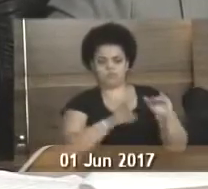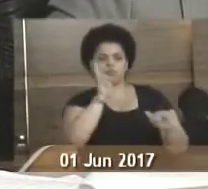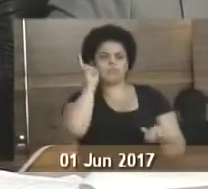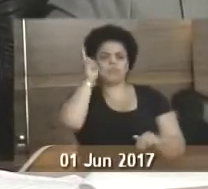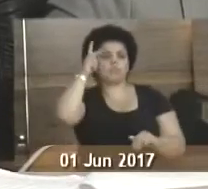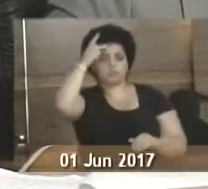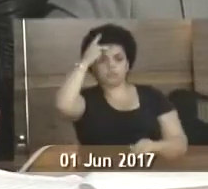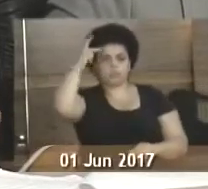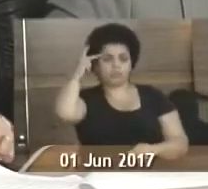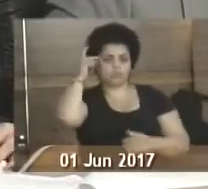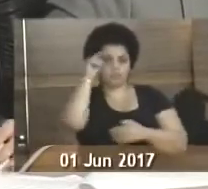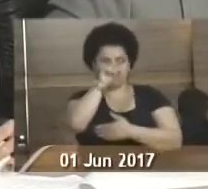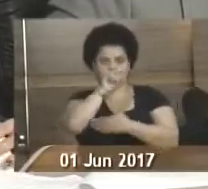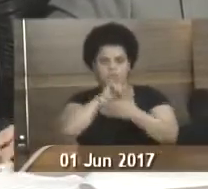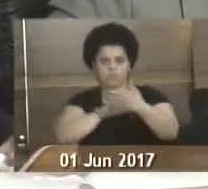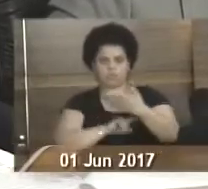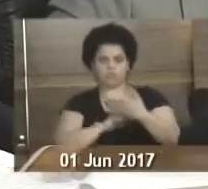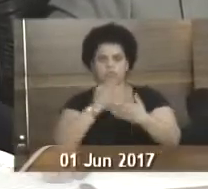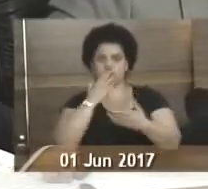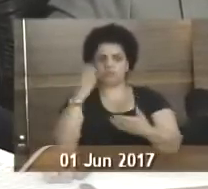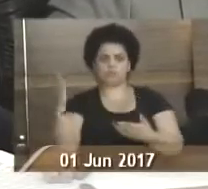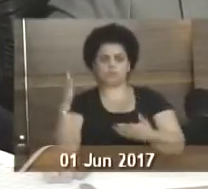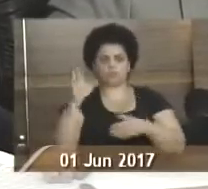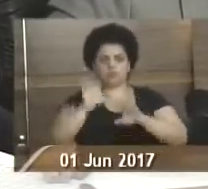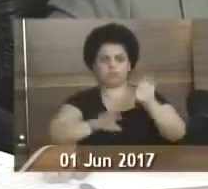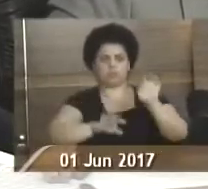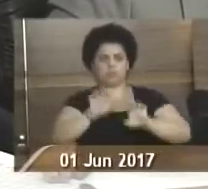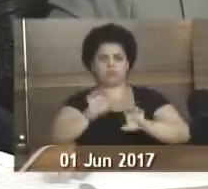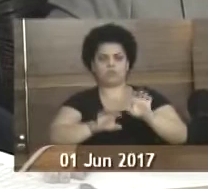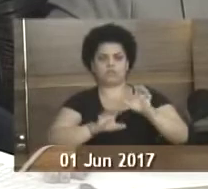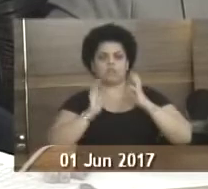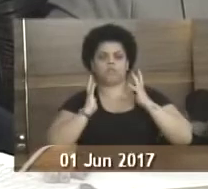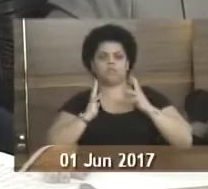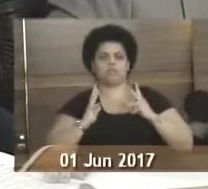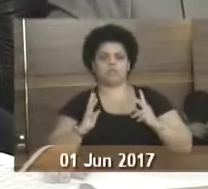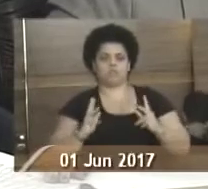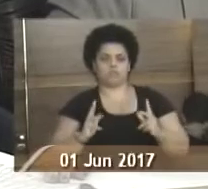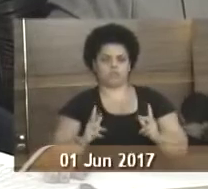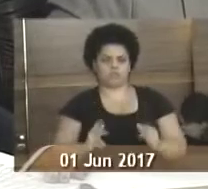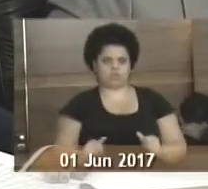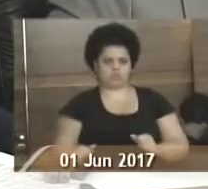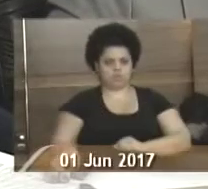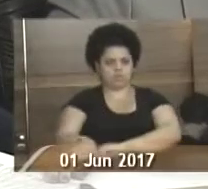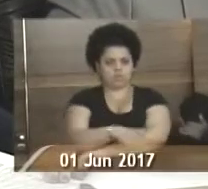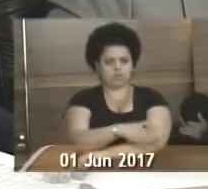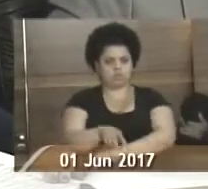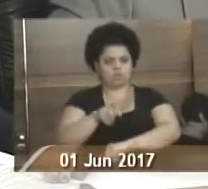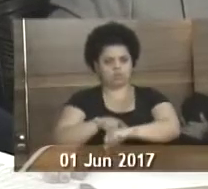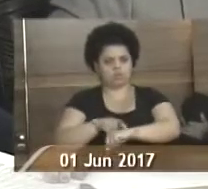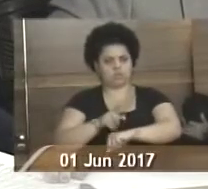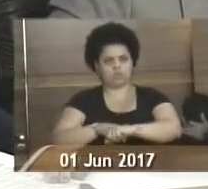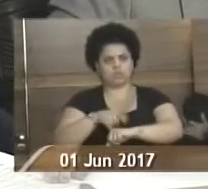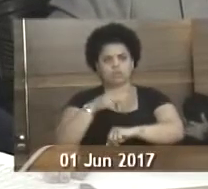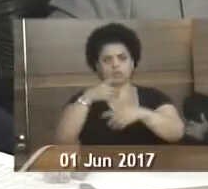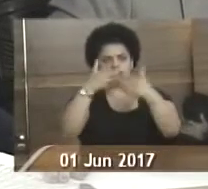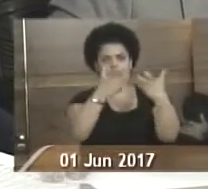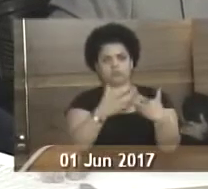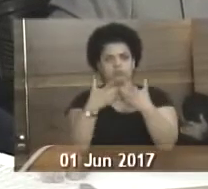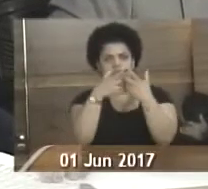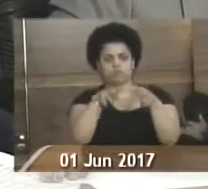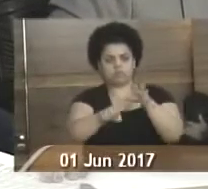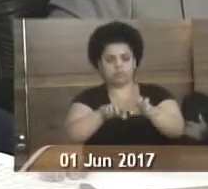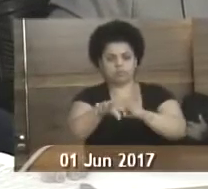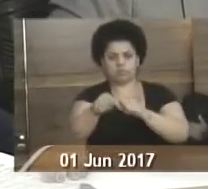requerimento 633, de 2017, solicitando à empresa de serviço de limpeza urbana limpar os horários de coleta de lixo na Rua